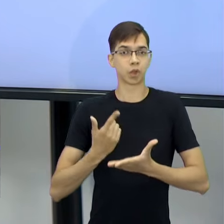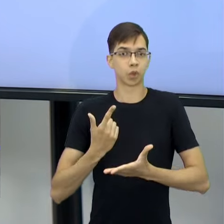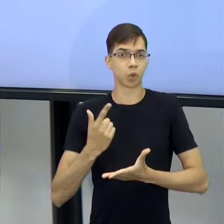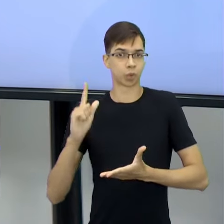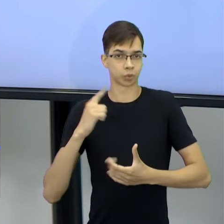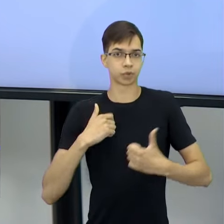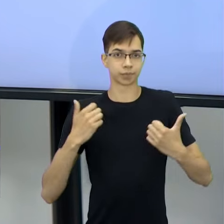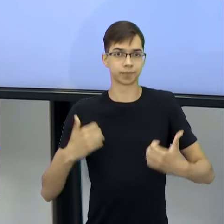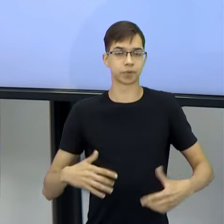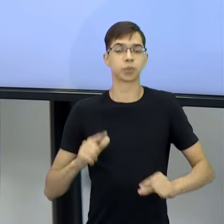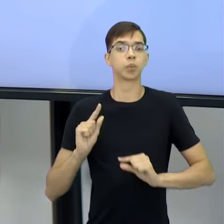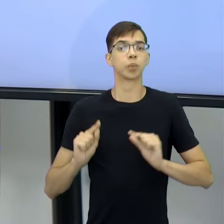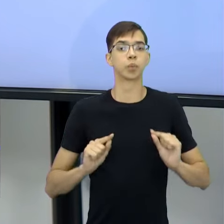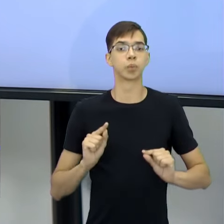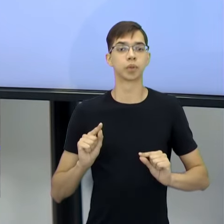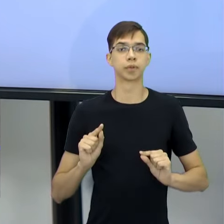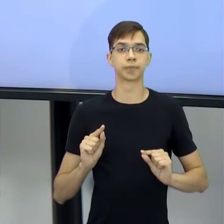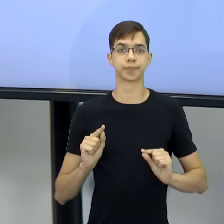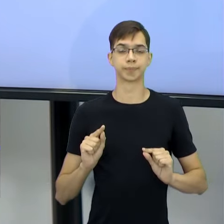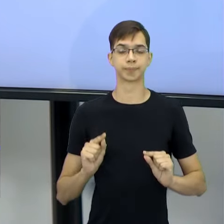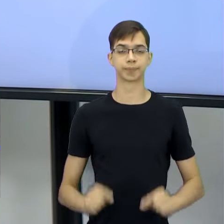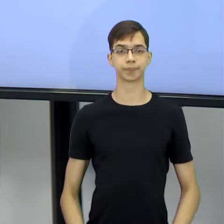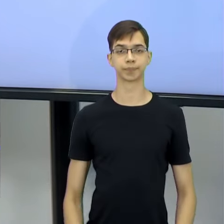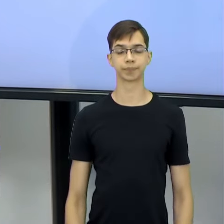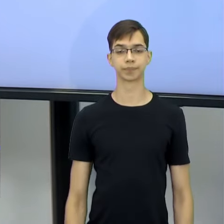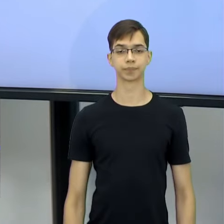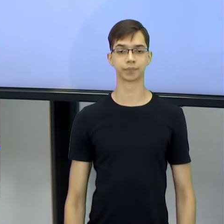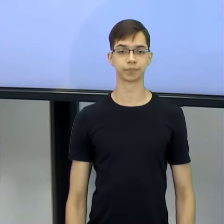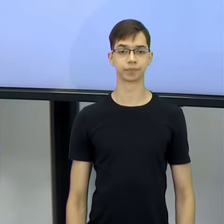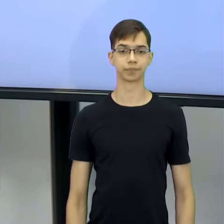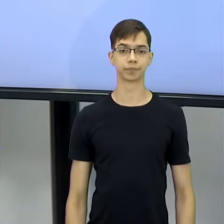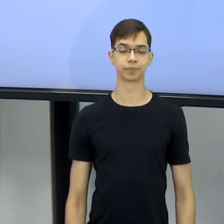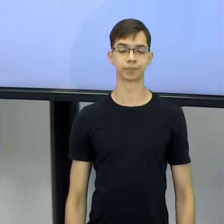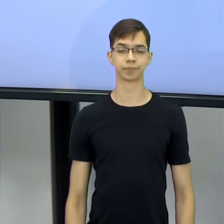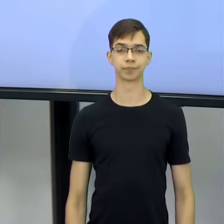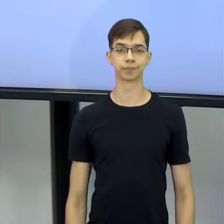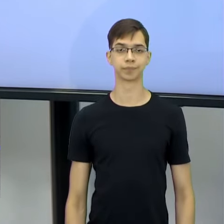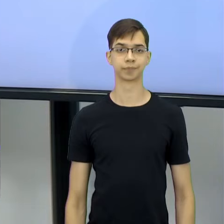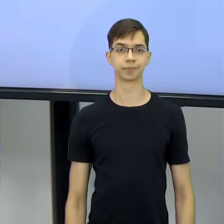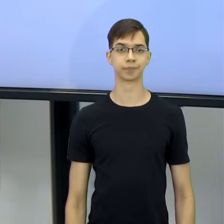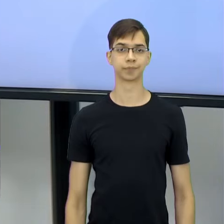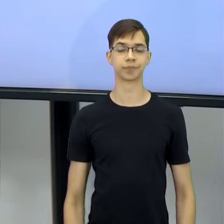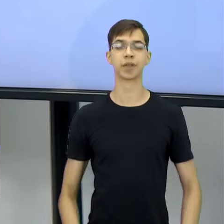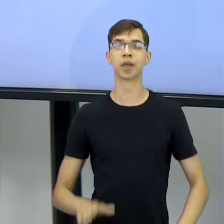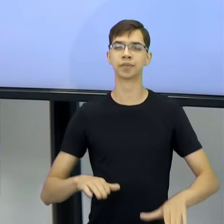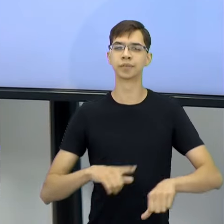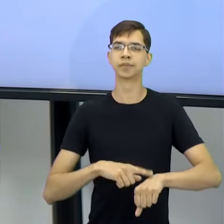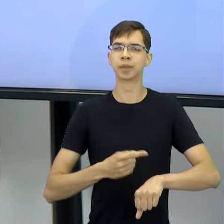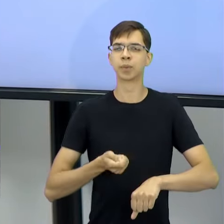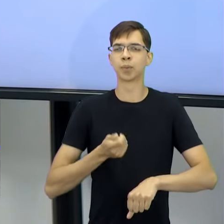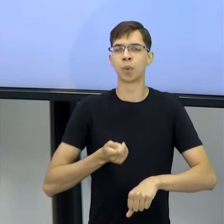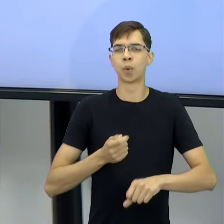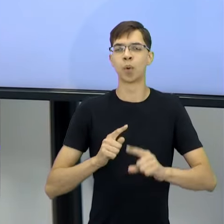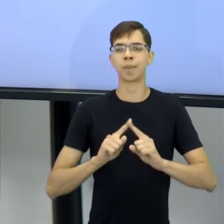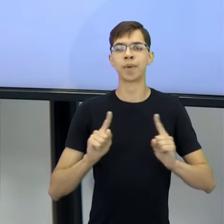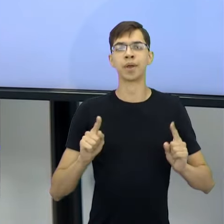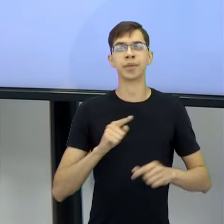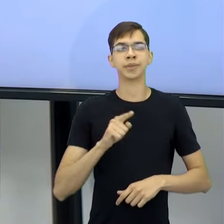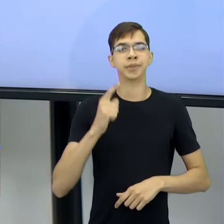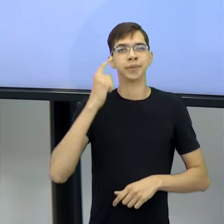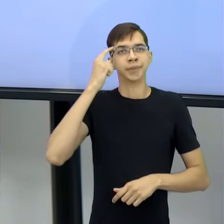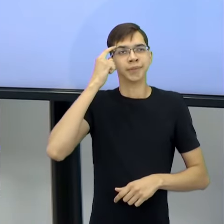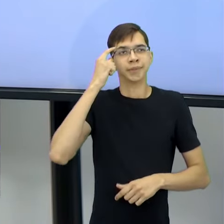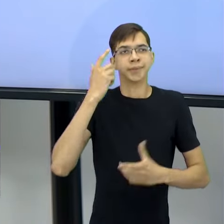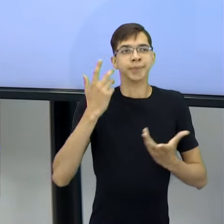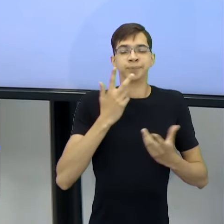né? Porque perder um dos sentidos, né? Até que de maneira temporária, né? Foi difícil, né? Foi